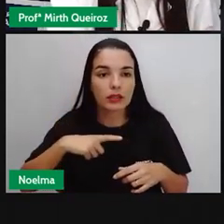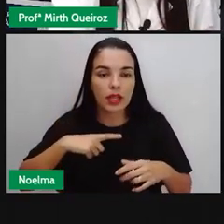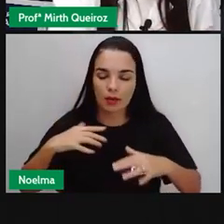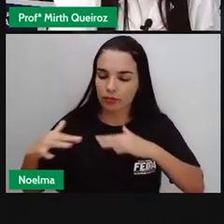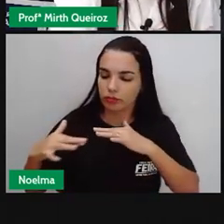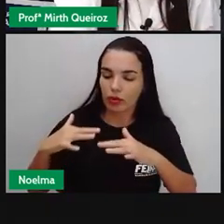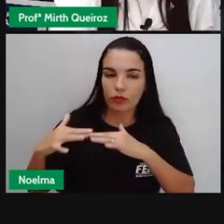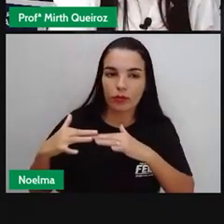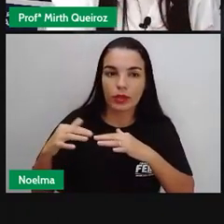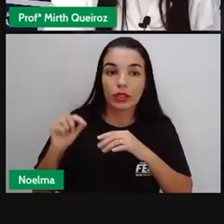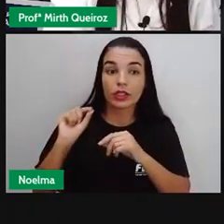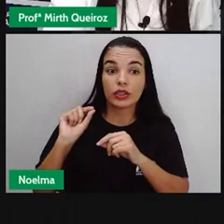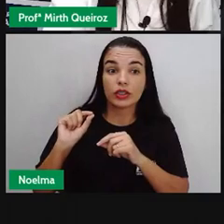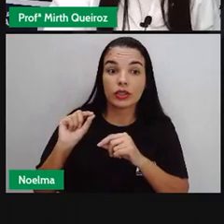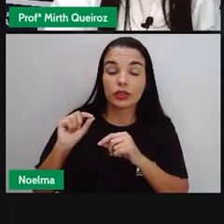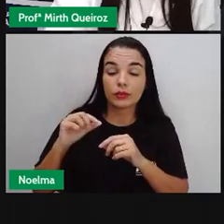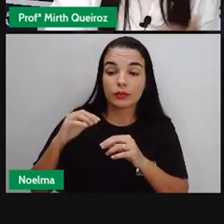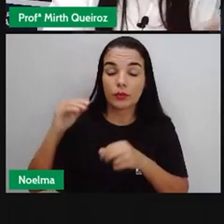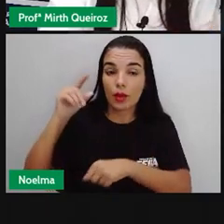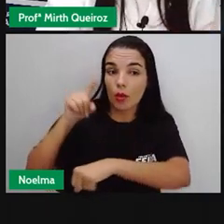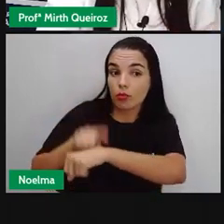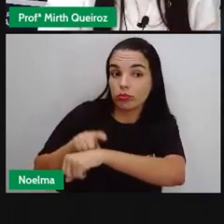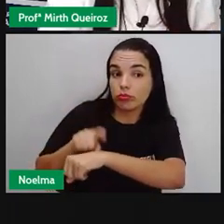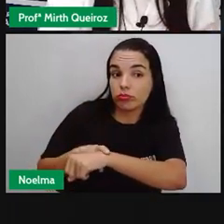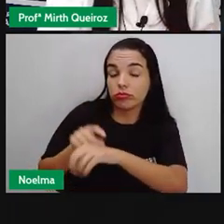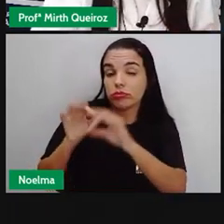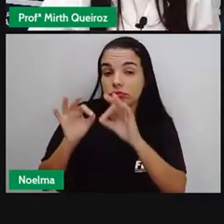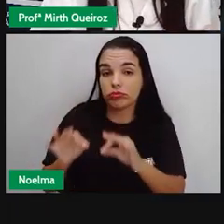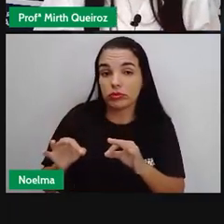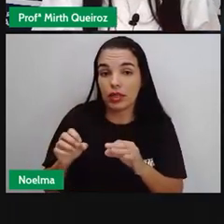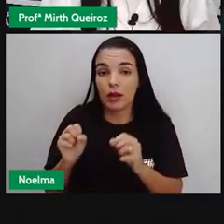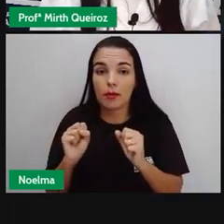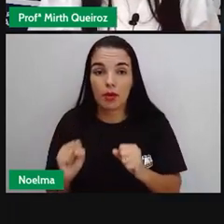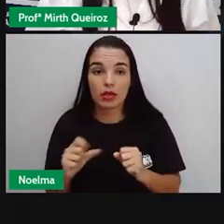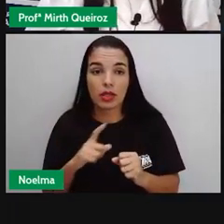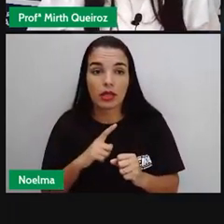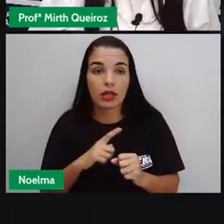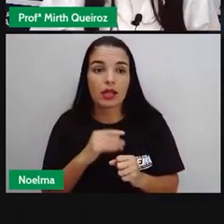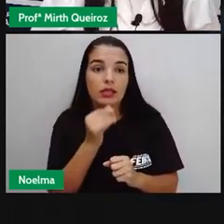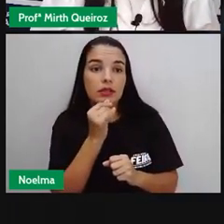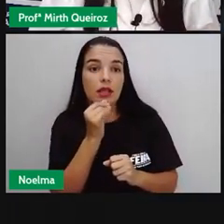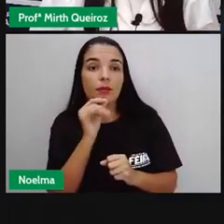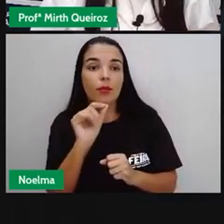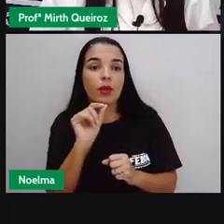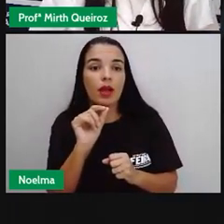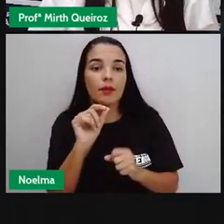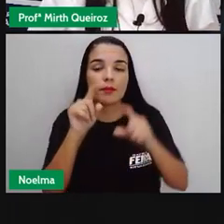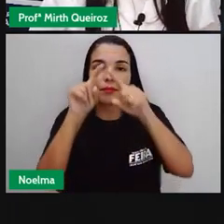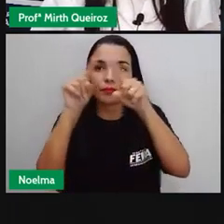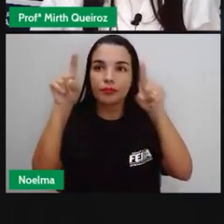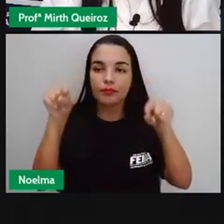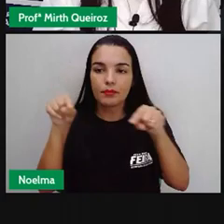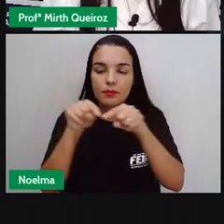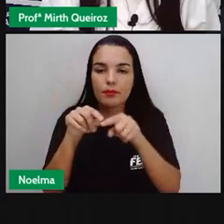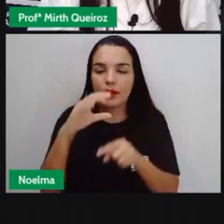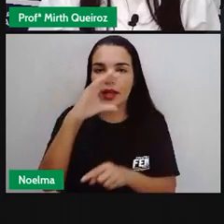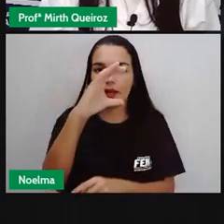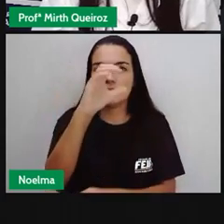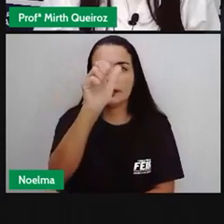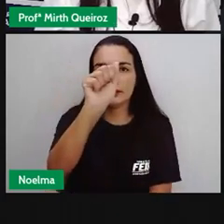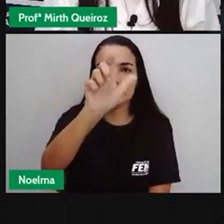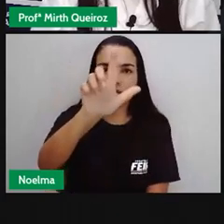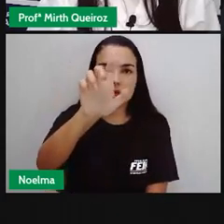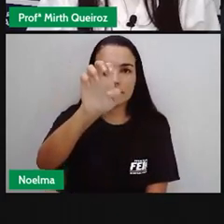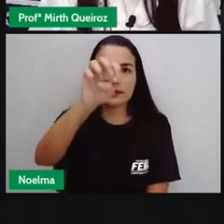momentos históricos Ou no mesmo tempo cronológico Como a gente, por exemplo, tem um calendário maia E tem